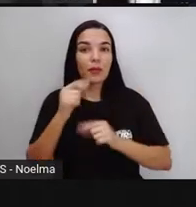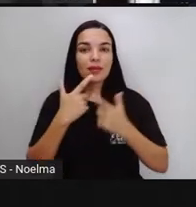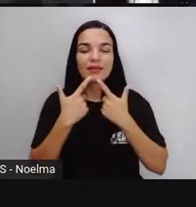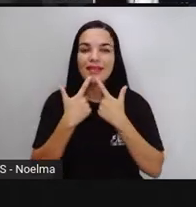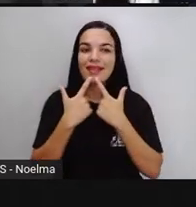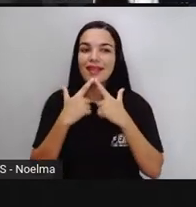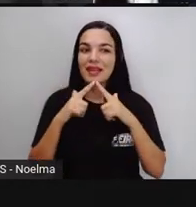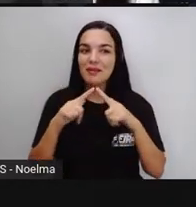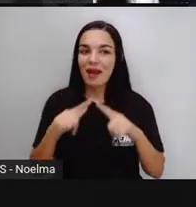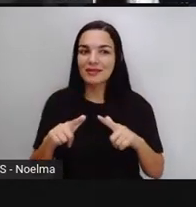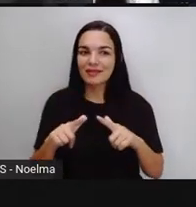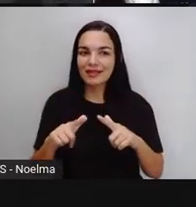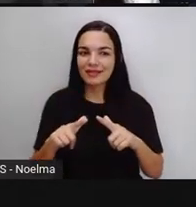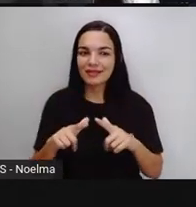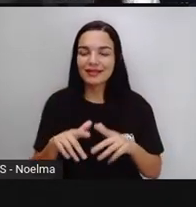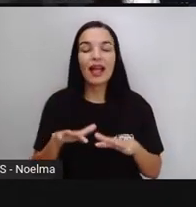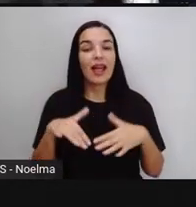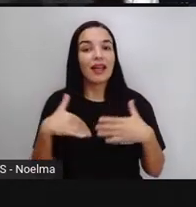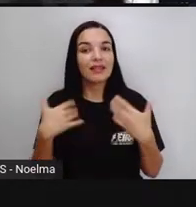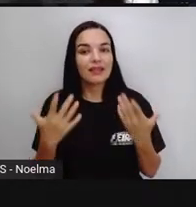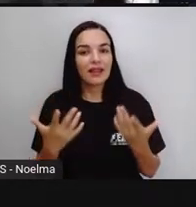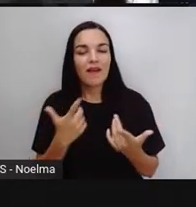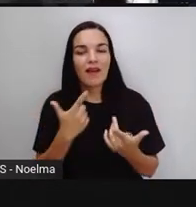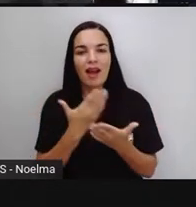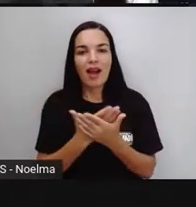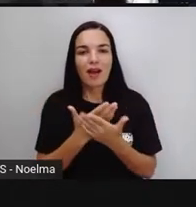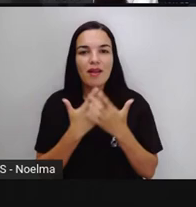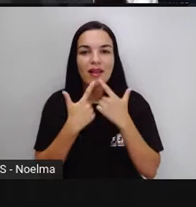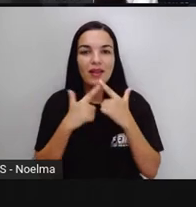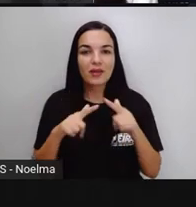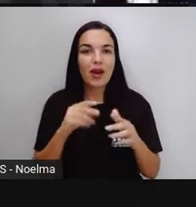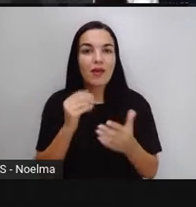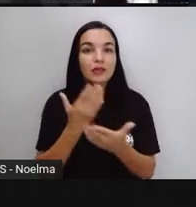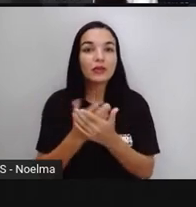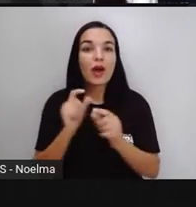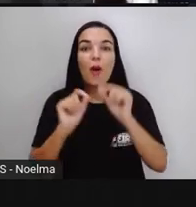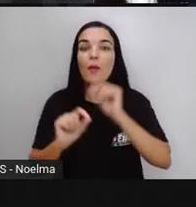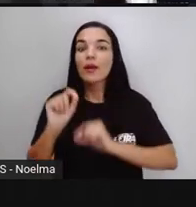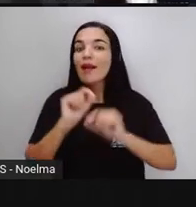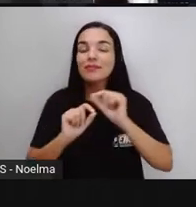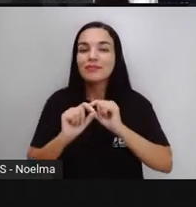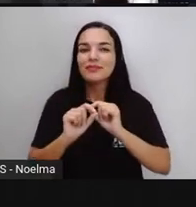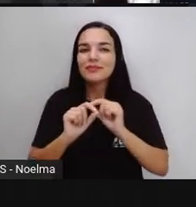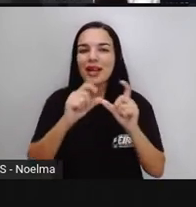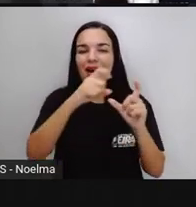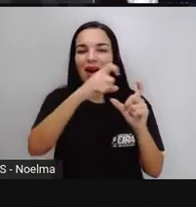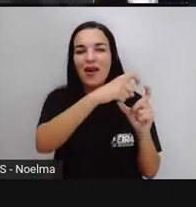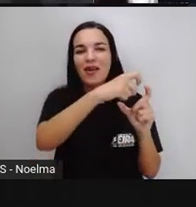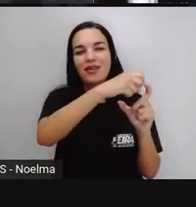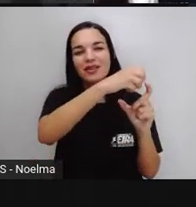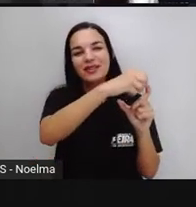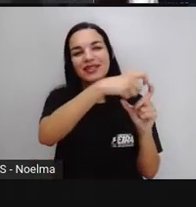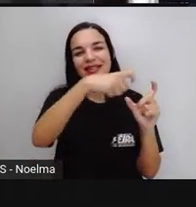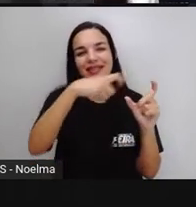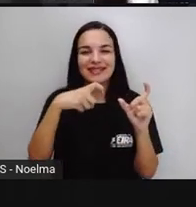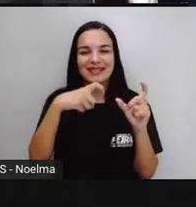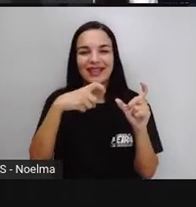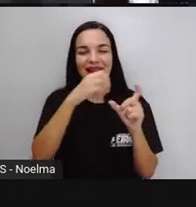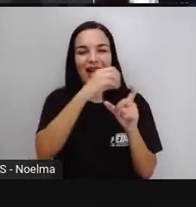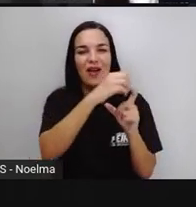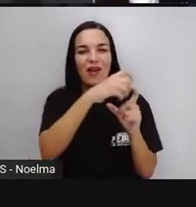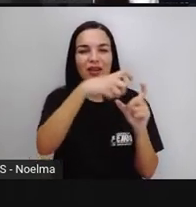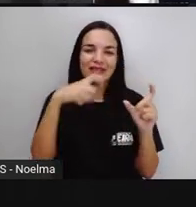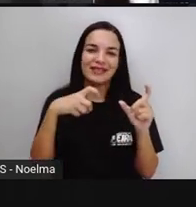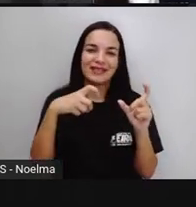linguagens e nessa aula de linguagens nós vamos, ó, estudar sobre oxítonas. Olhem